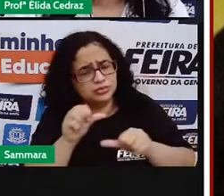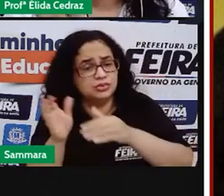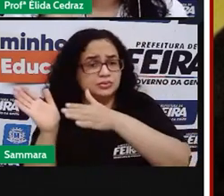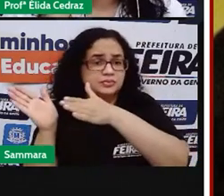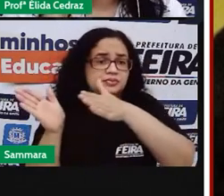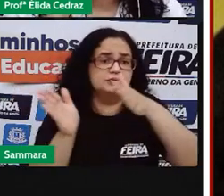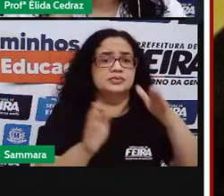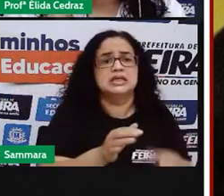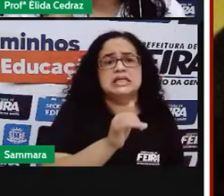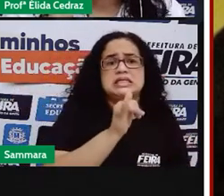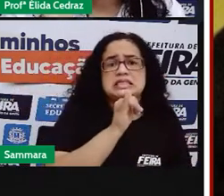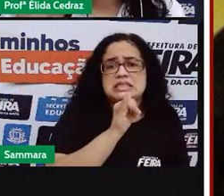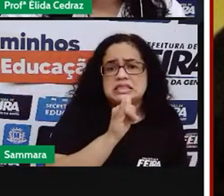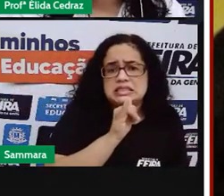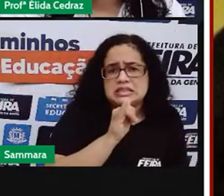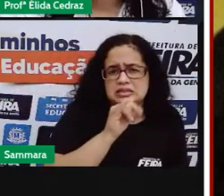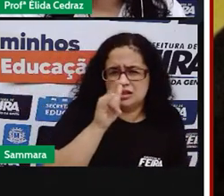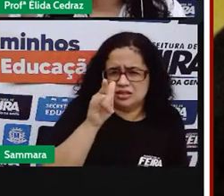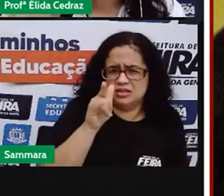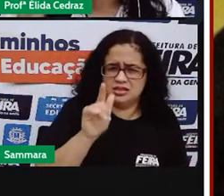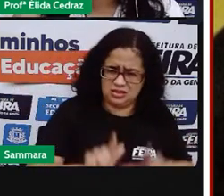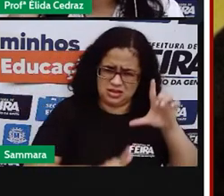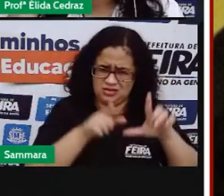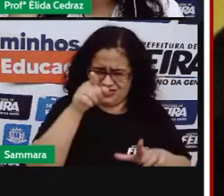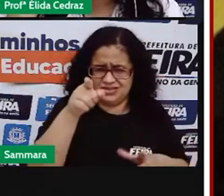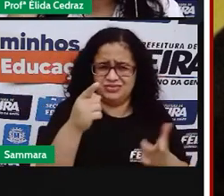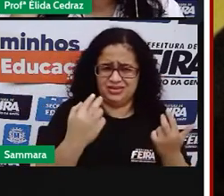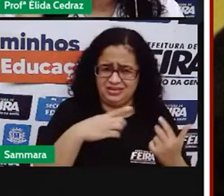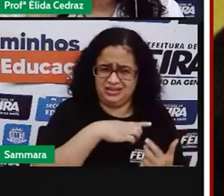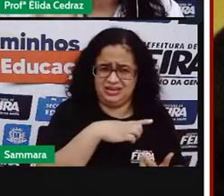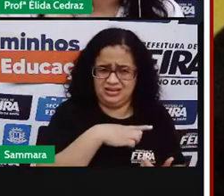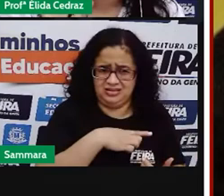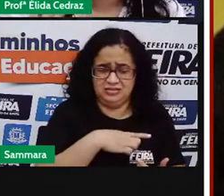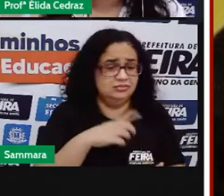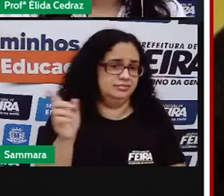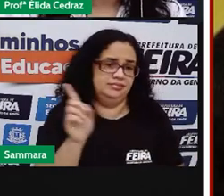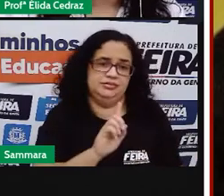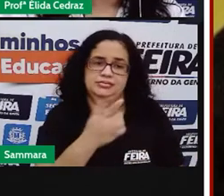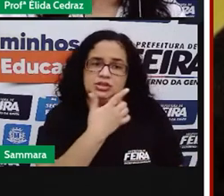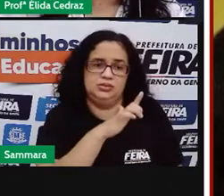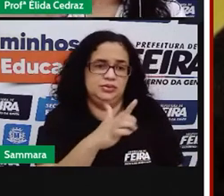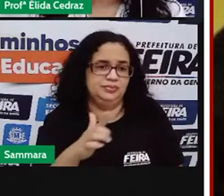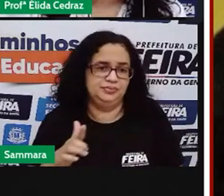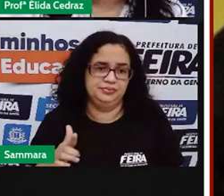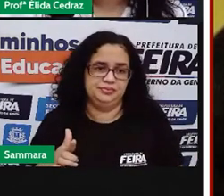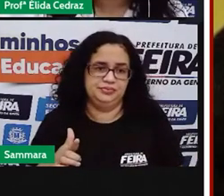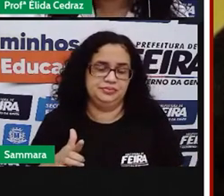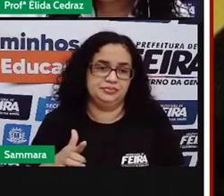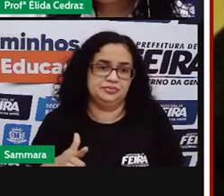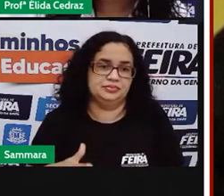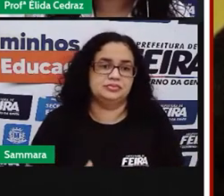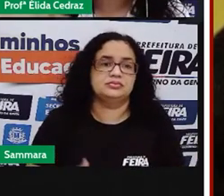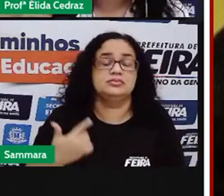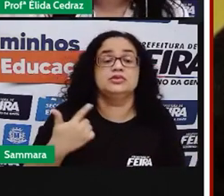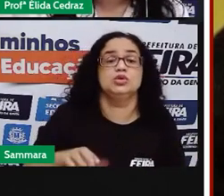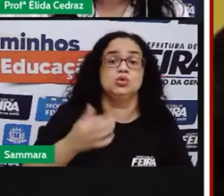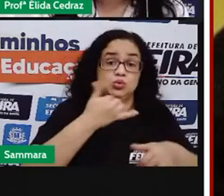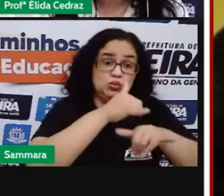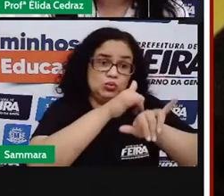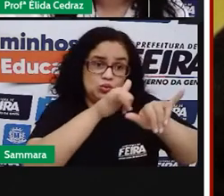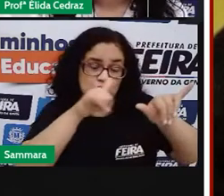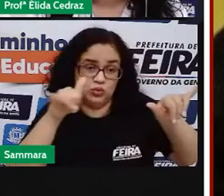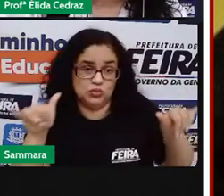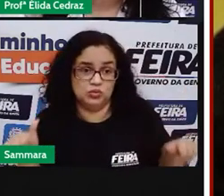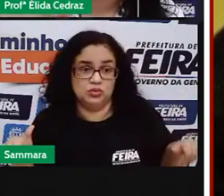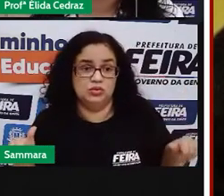Por exemplo, você vê alguma TV dessa? Não. Então, os comerciais